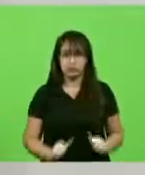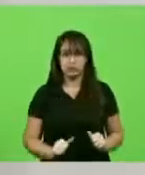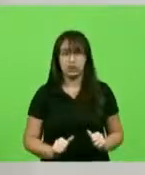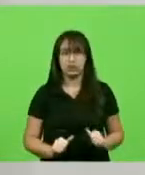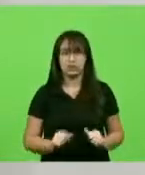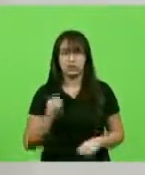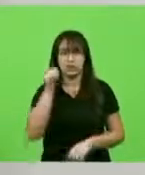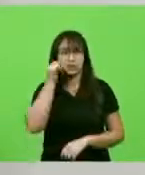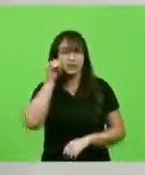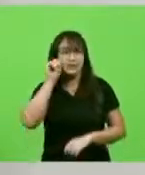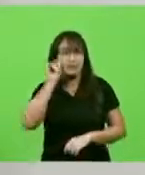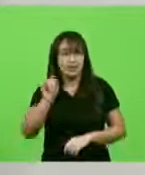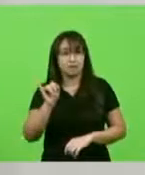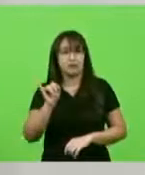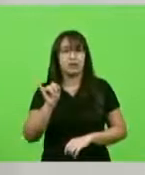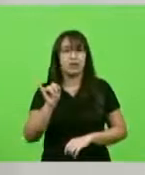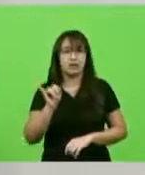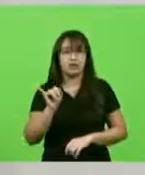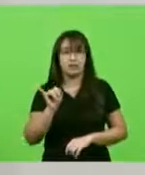para a precaução,